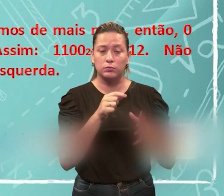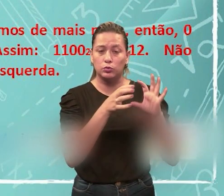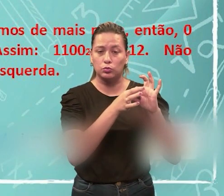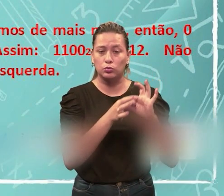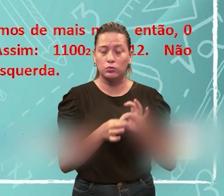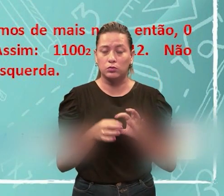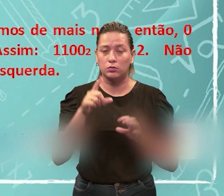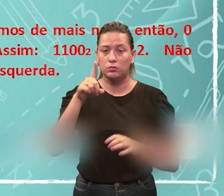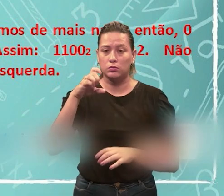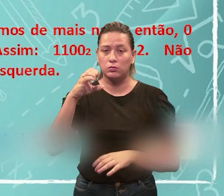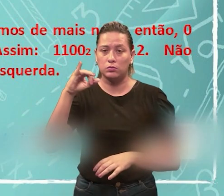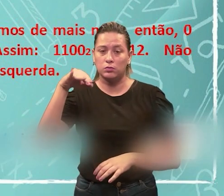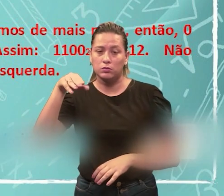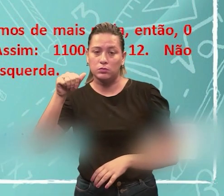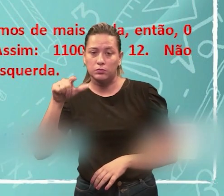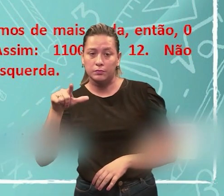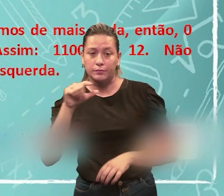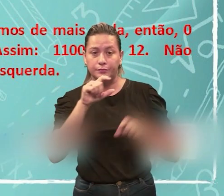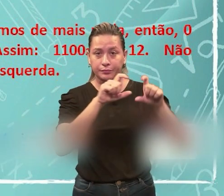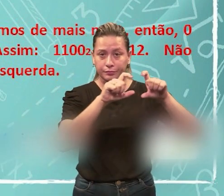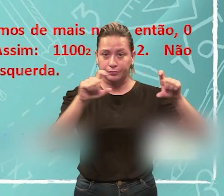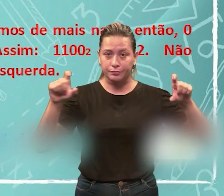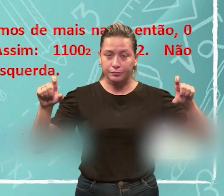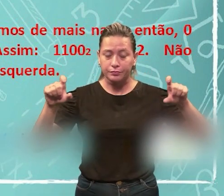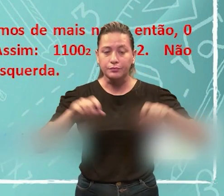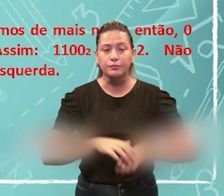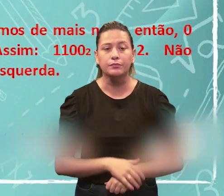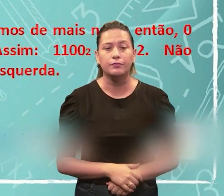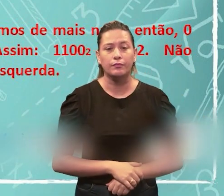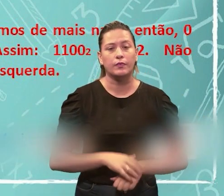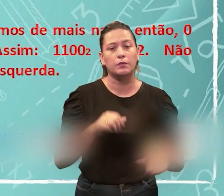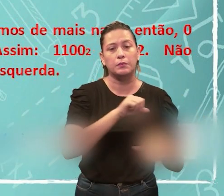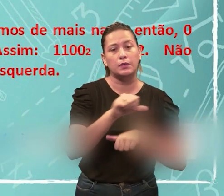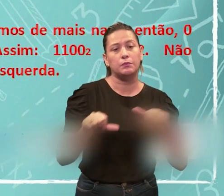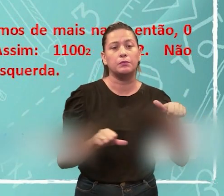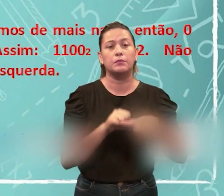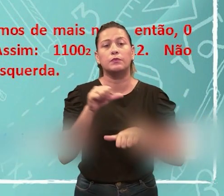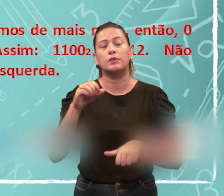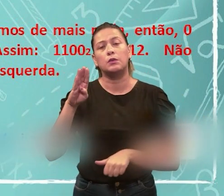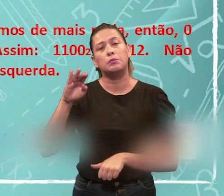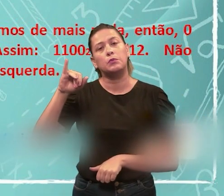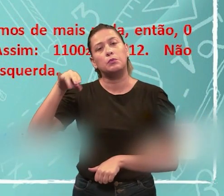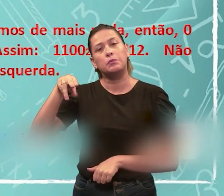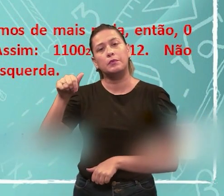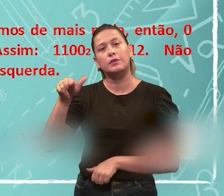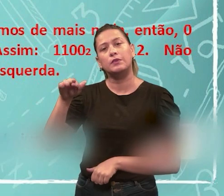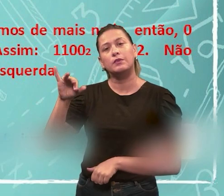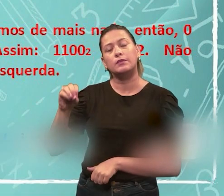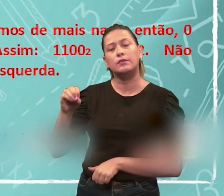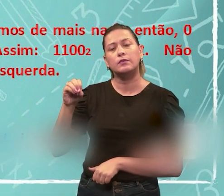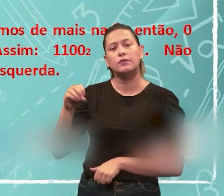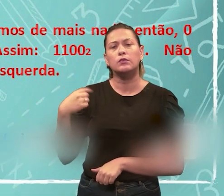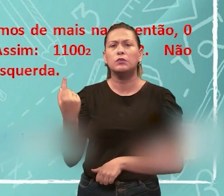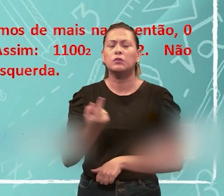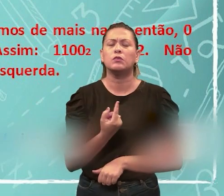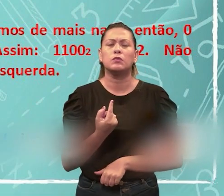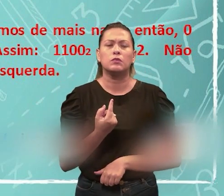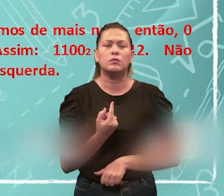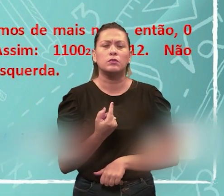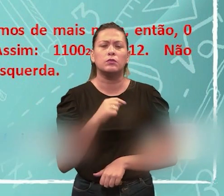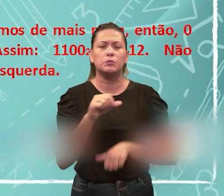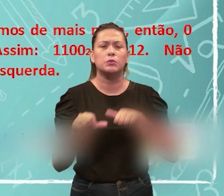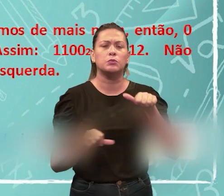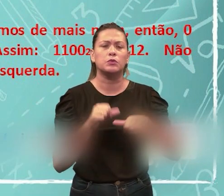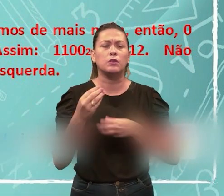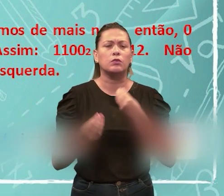tá? Já para passar desse sistema decimal para o binário, o que a gente vai fazer? Então, aqui ele